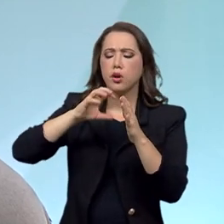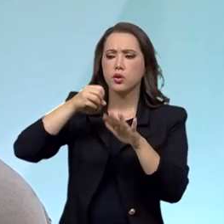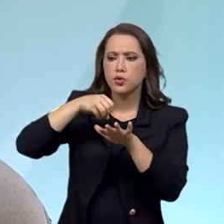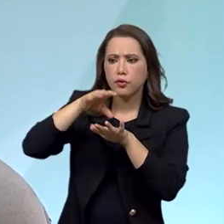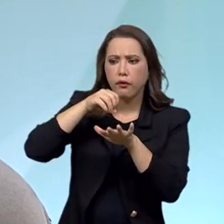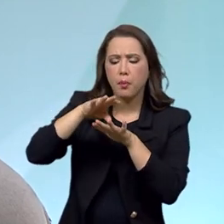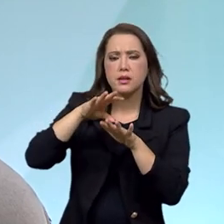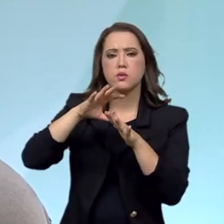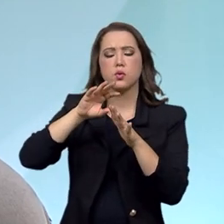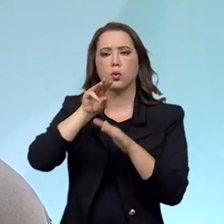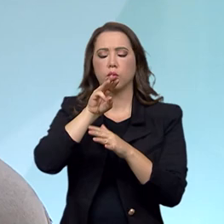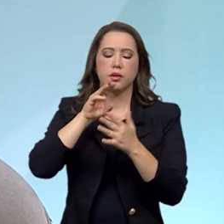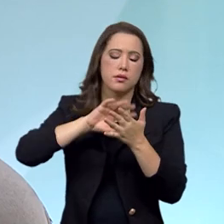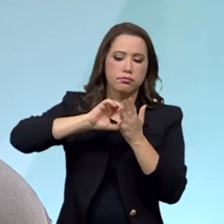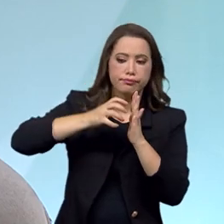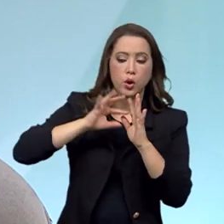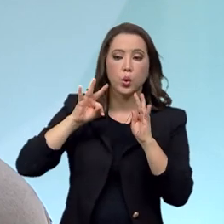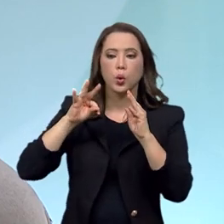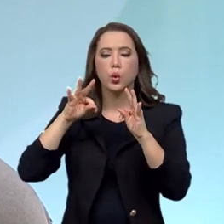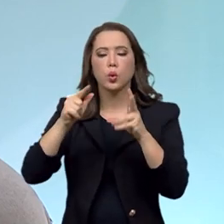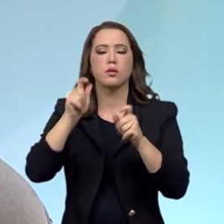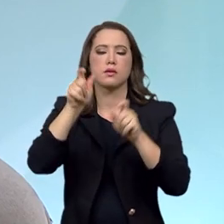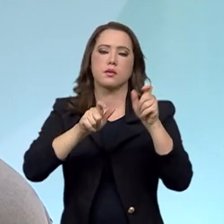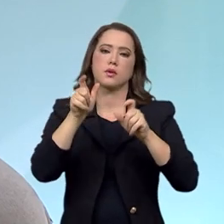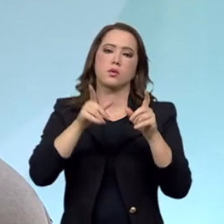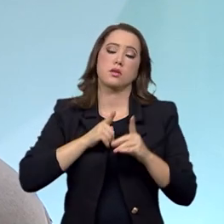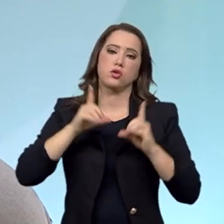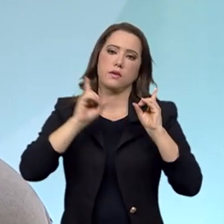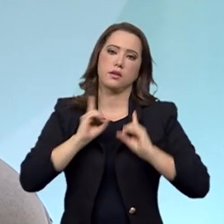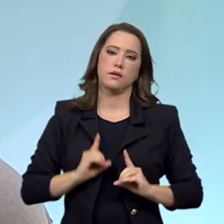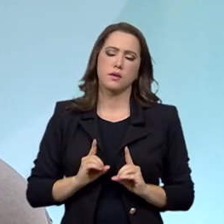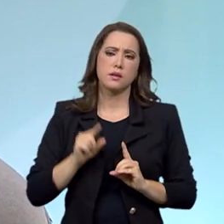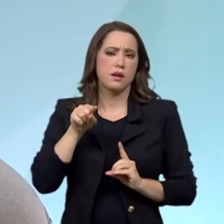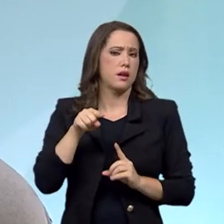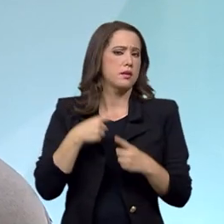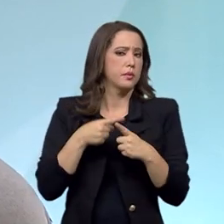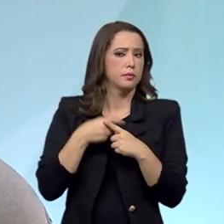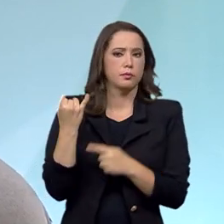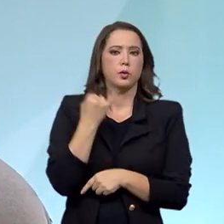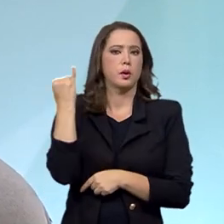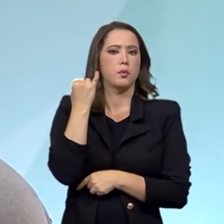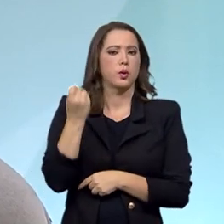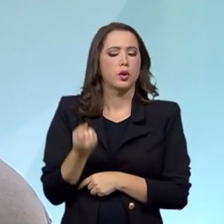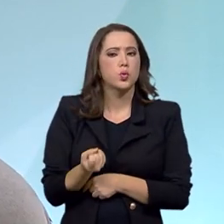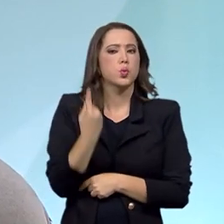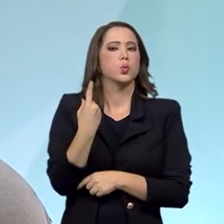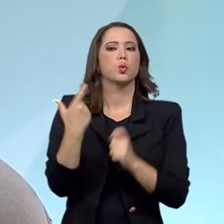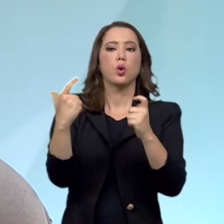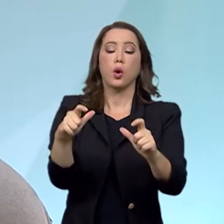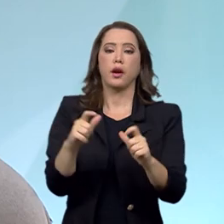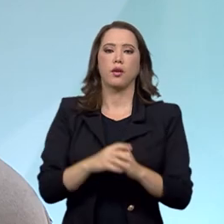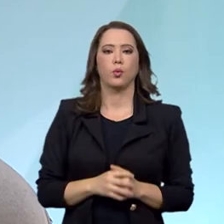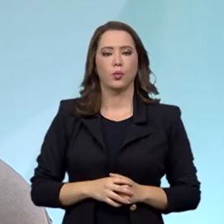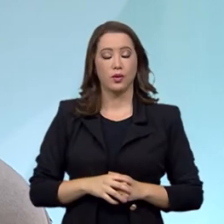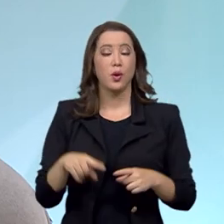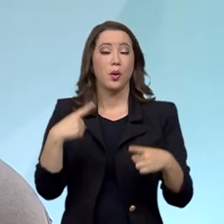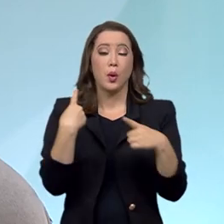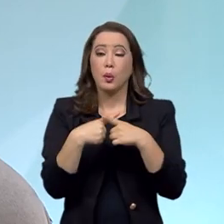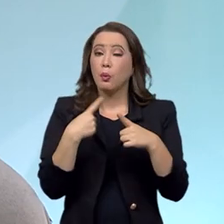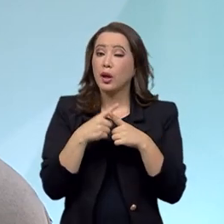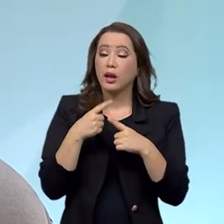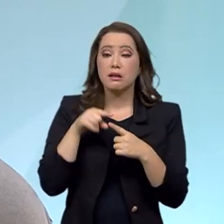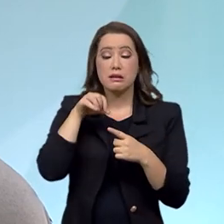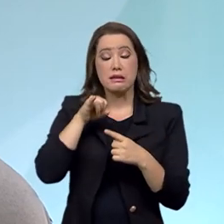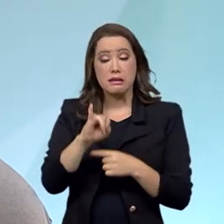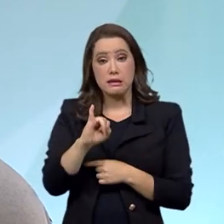com deficiência. Isso seria importante por quê? Porque a partir dessa informação toda concentrada em um